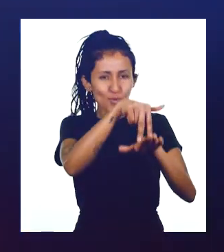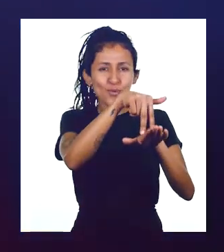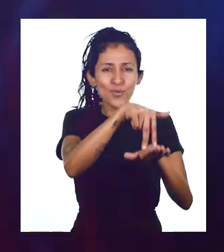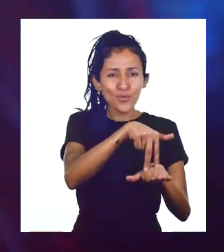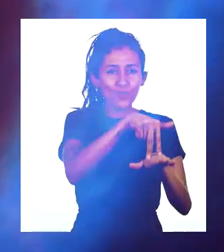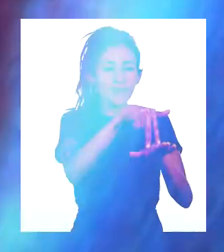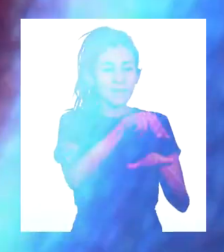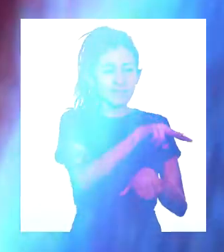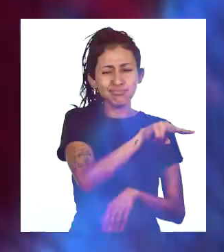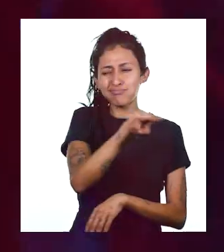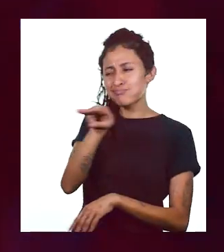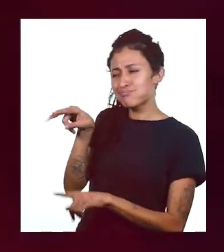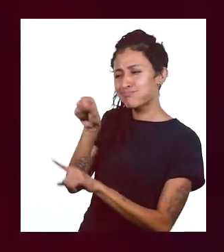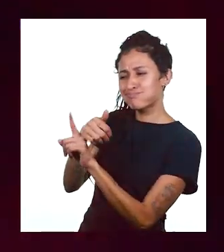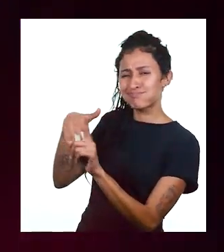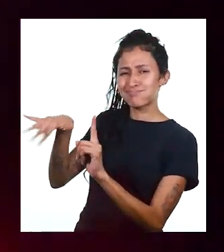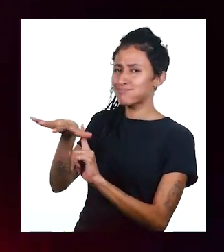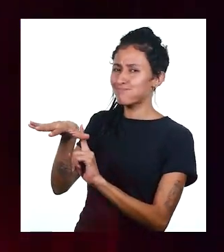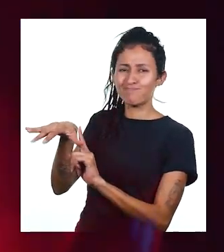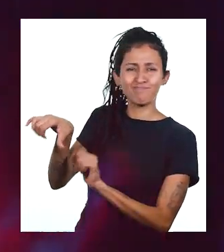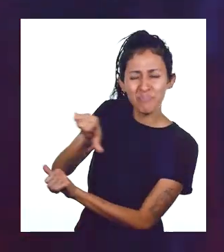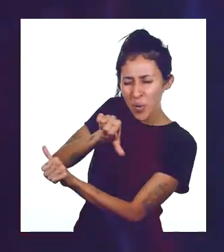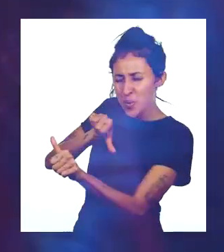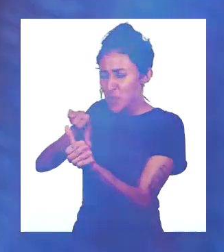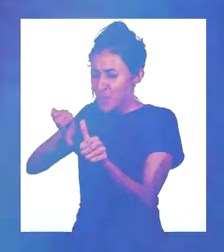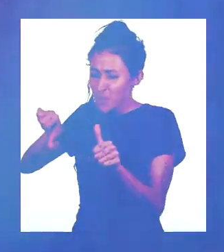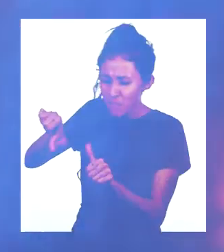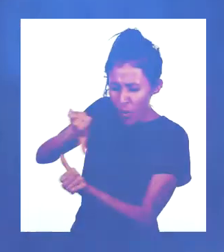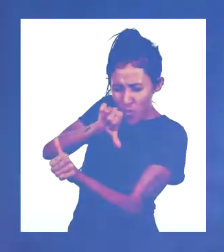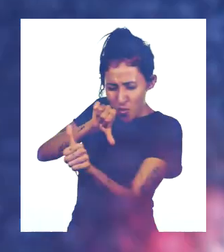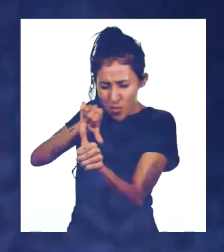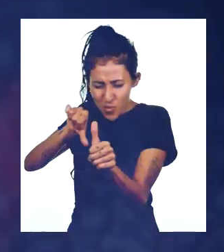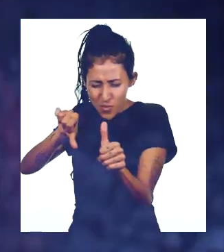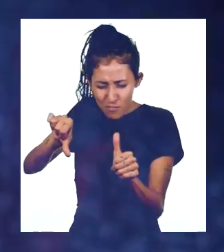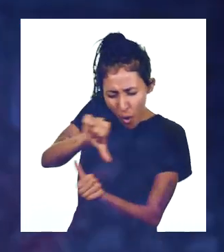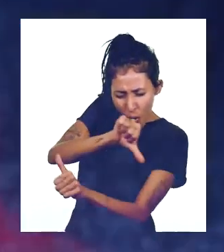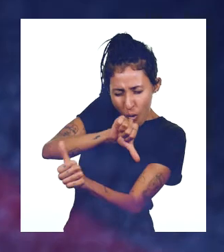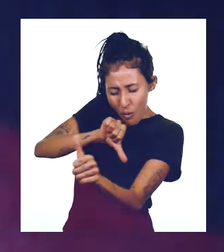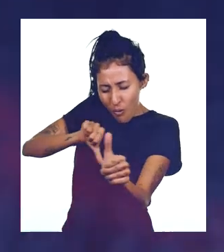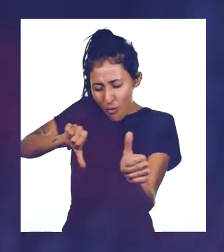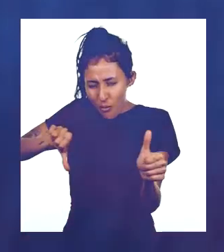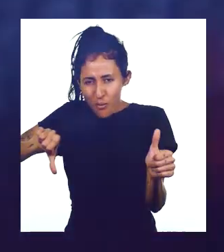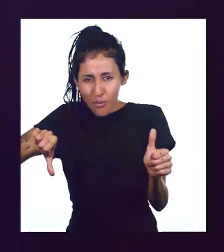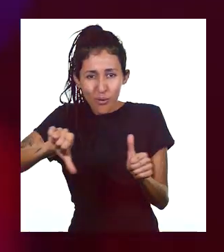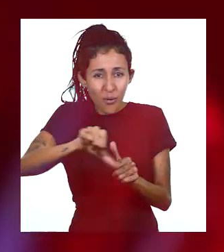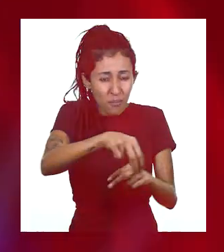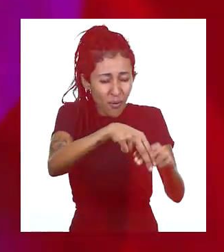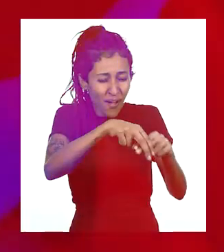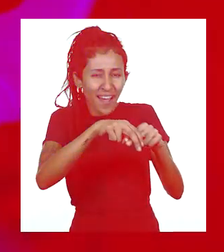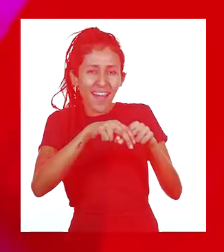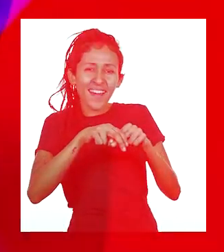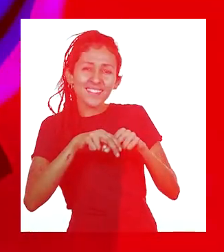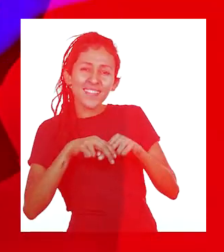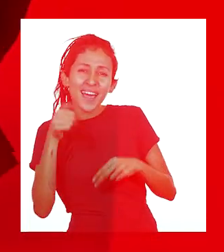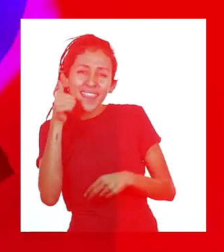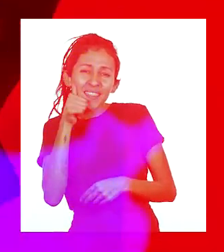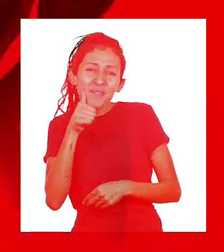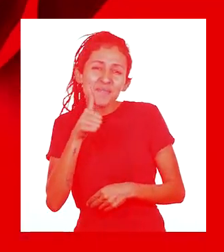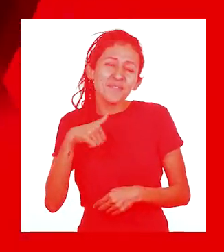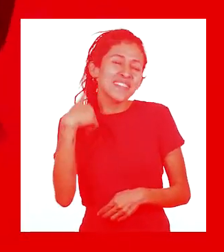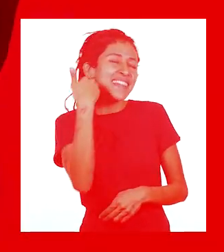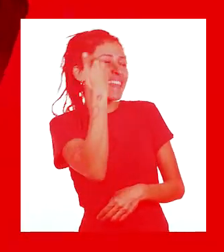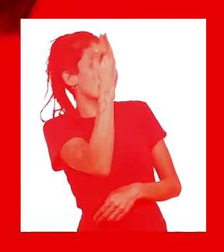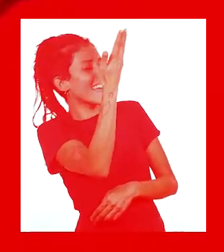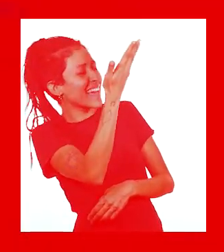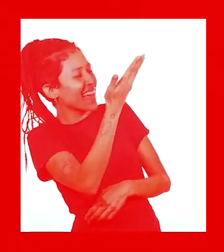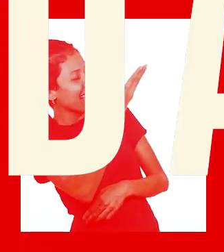Mudando com Deus o curso da história Por causa da